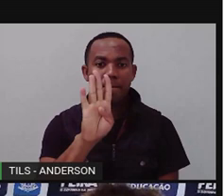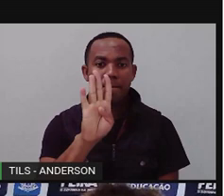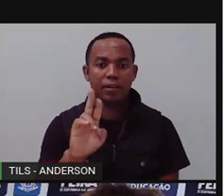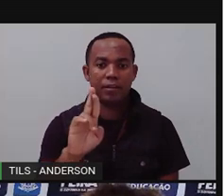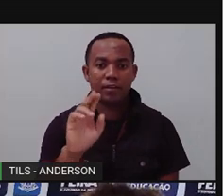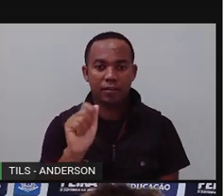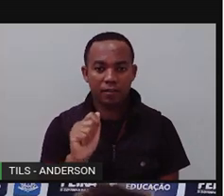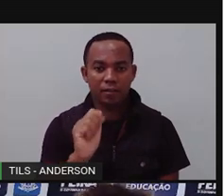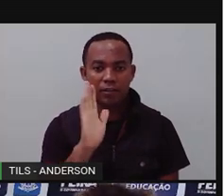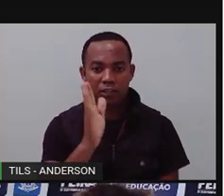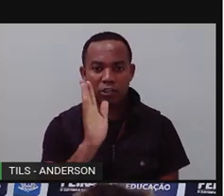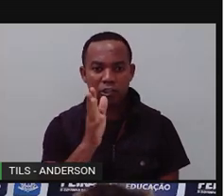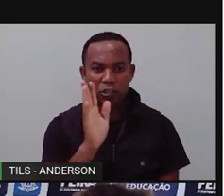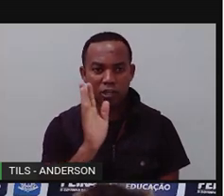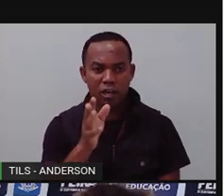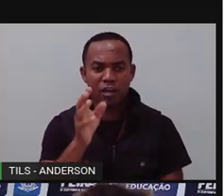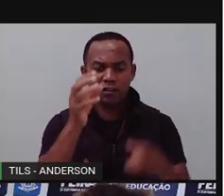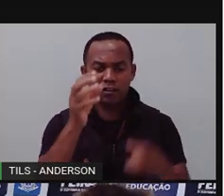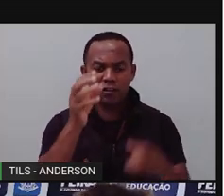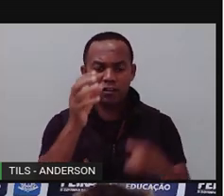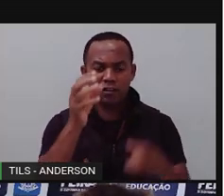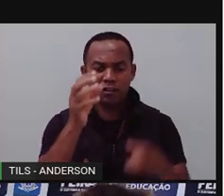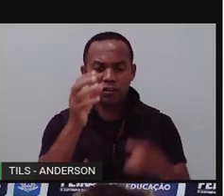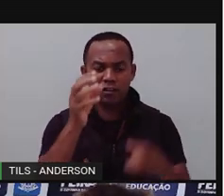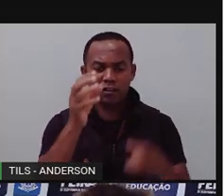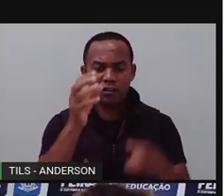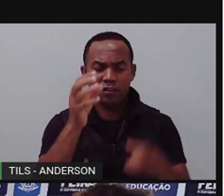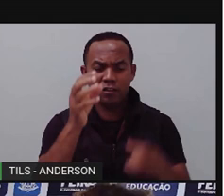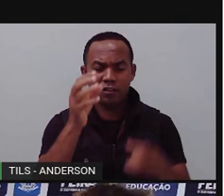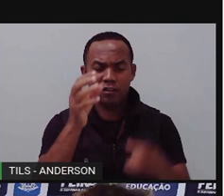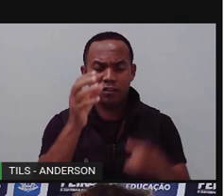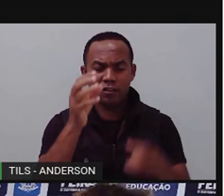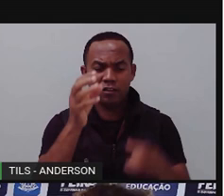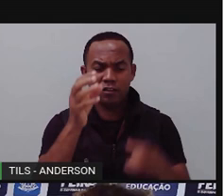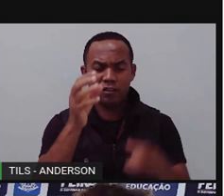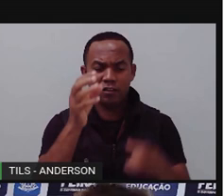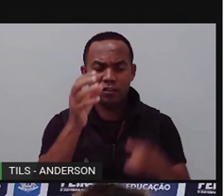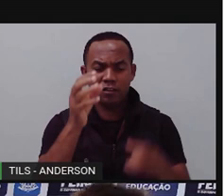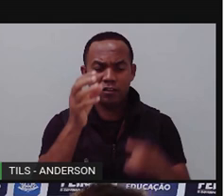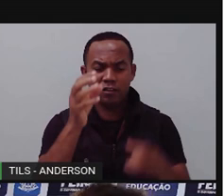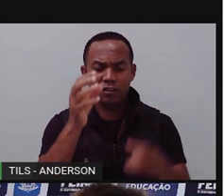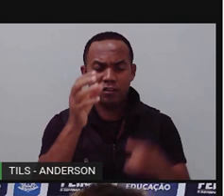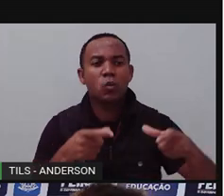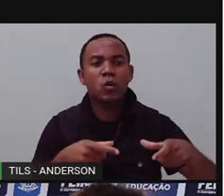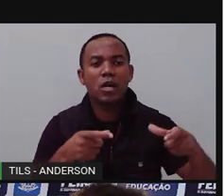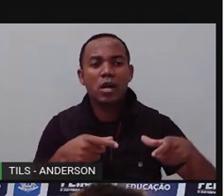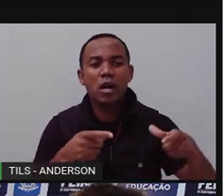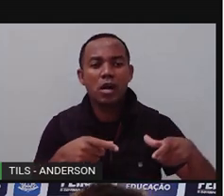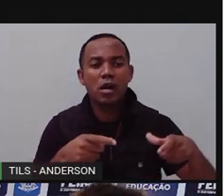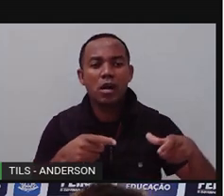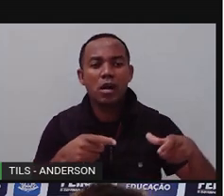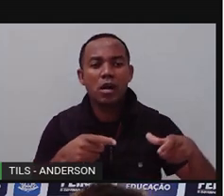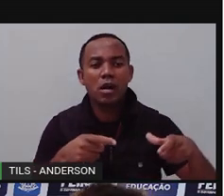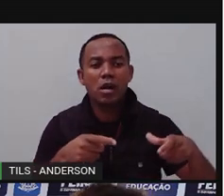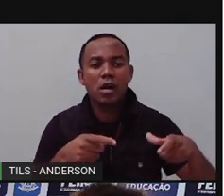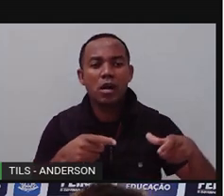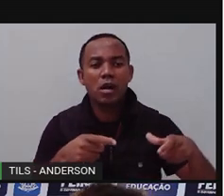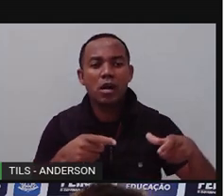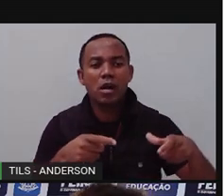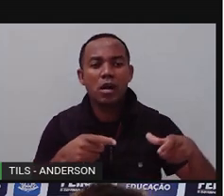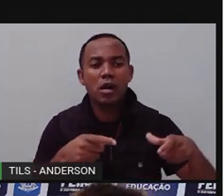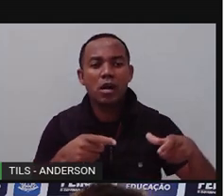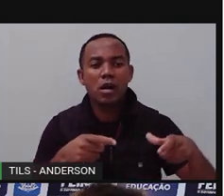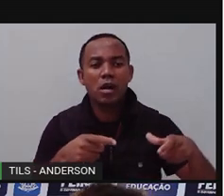Tá vendo? Porque a já estudou sobre a biosfera, né? Que é a região, né? Que é a região da Terra onde